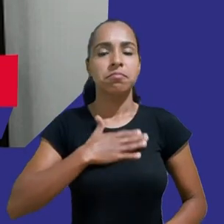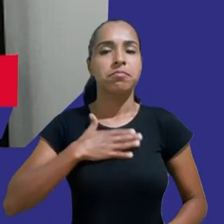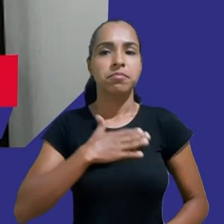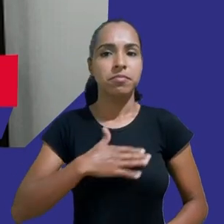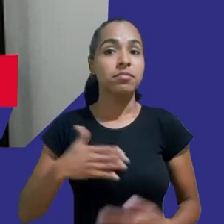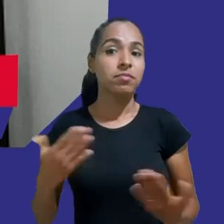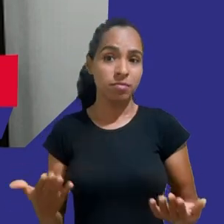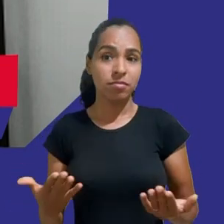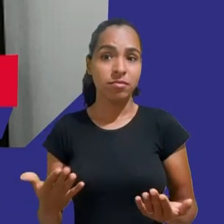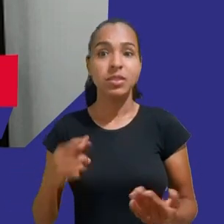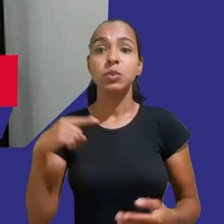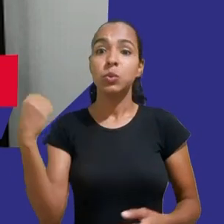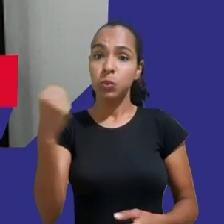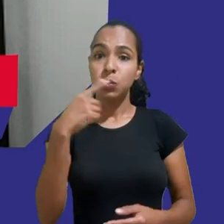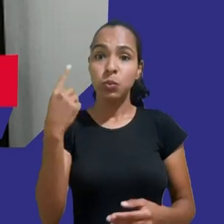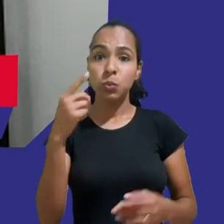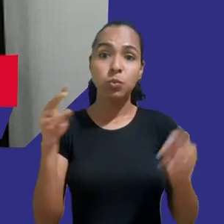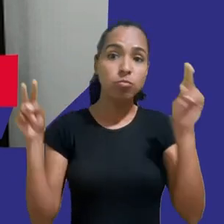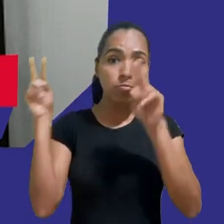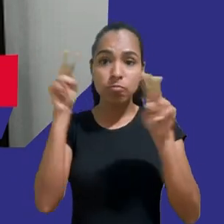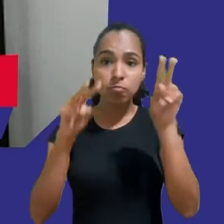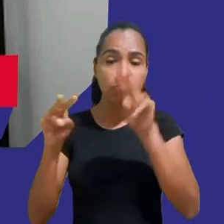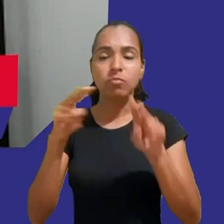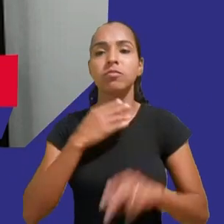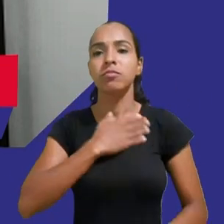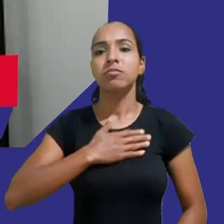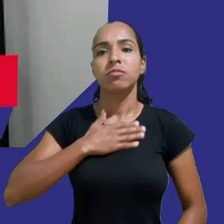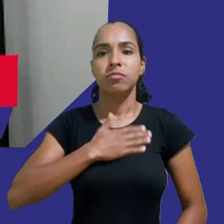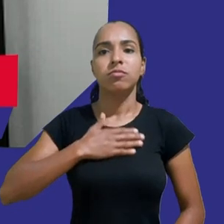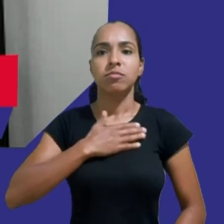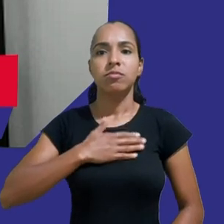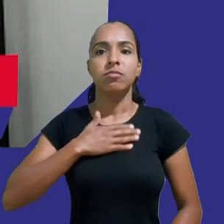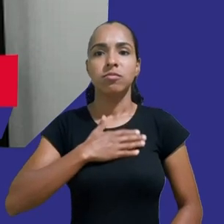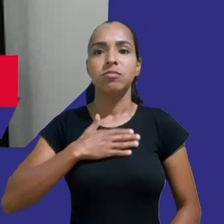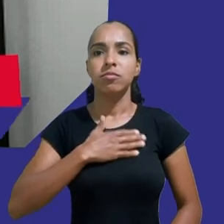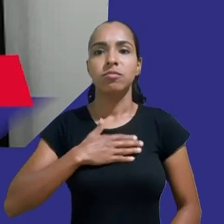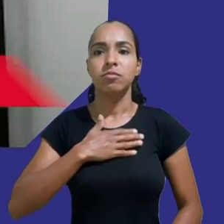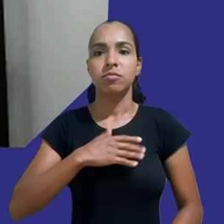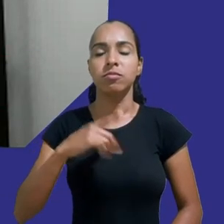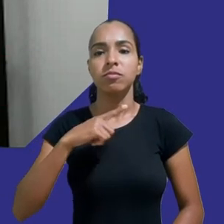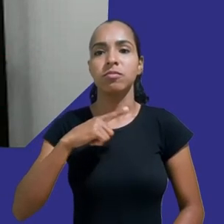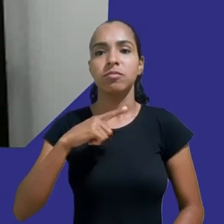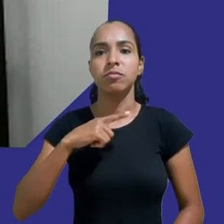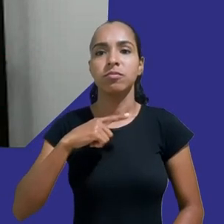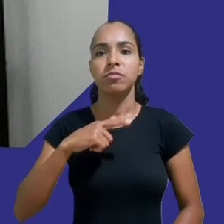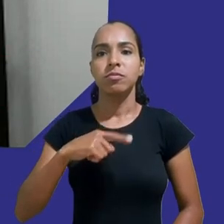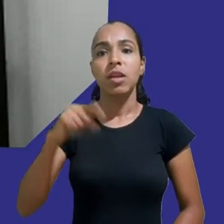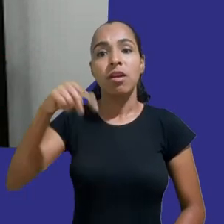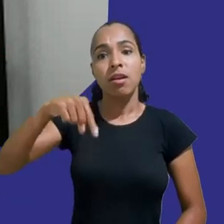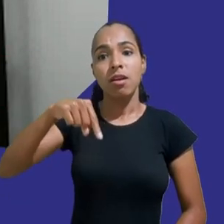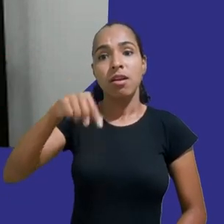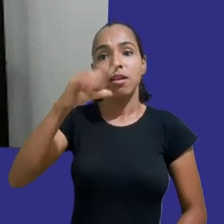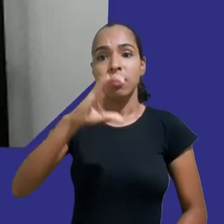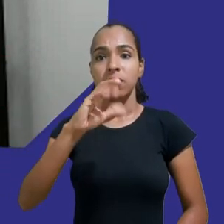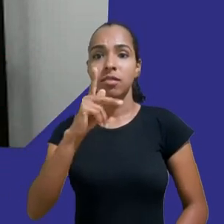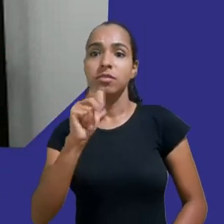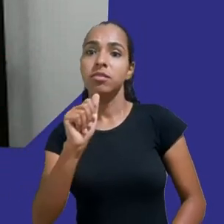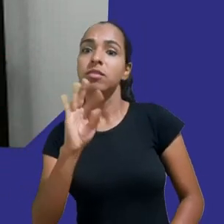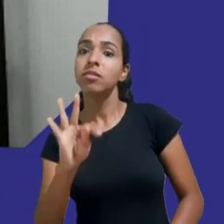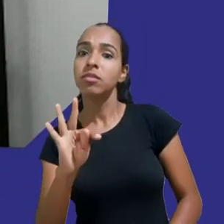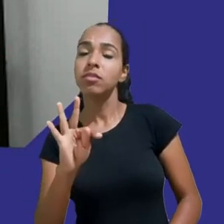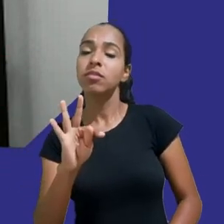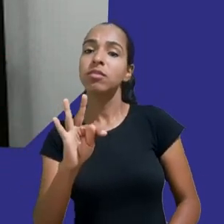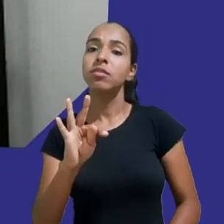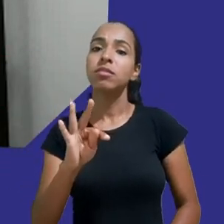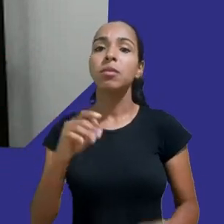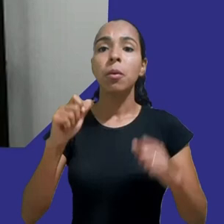bastante provocado com tudo que foi dito aliás nos conta aqui nos comentários o que vocês estão achando dessa discussão obrigada Rafael e